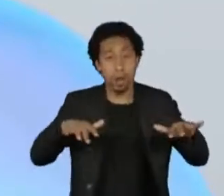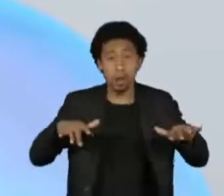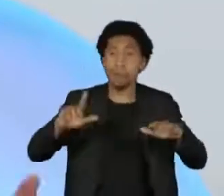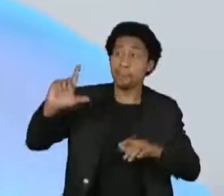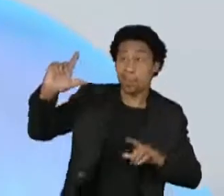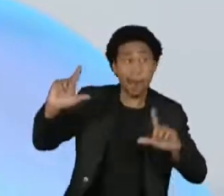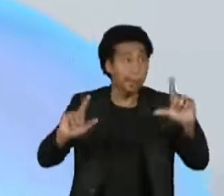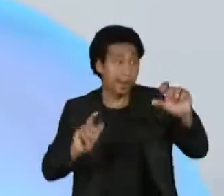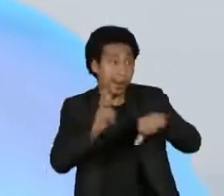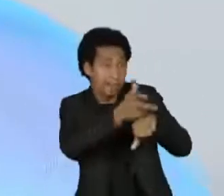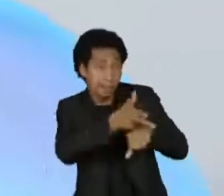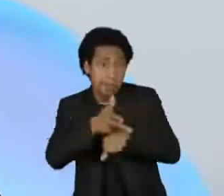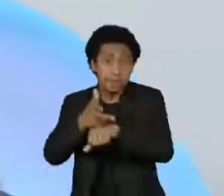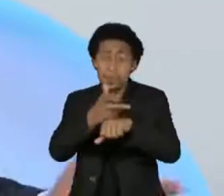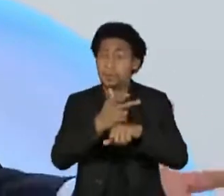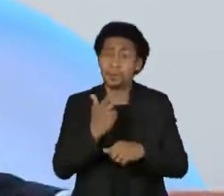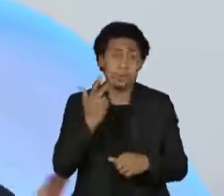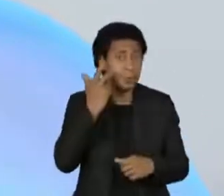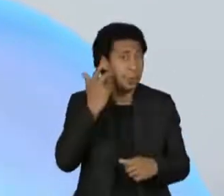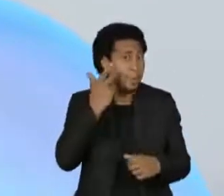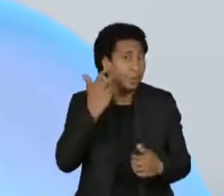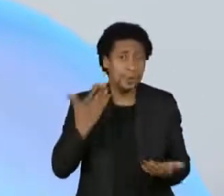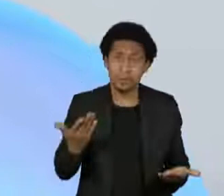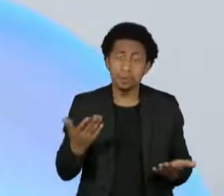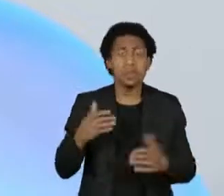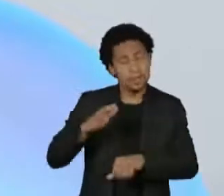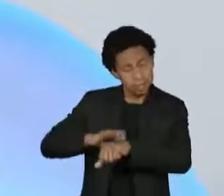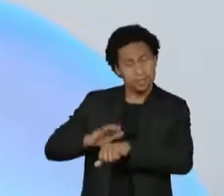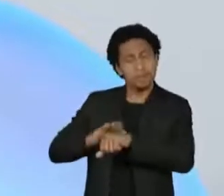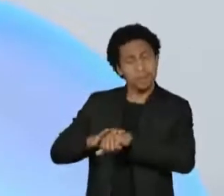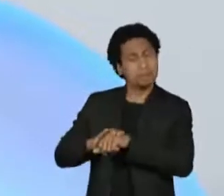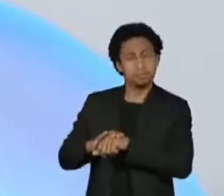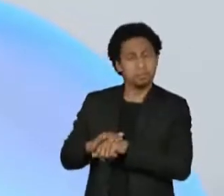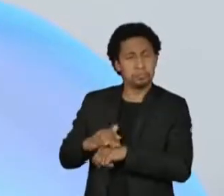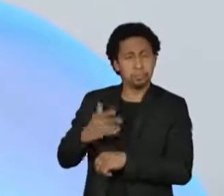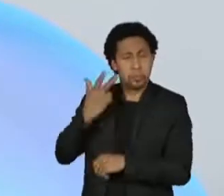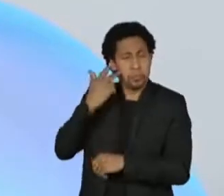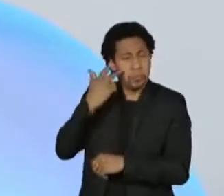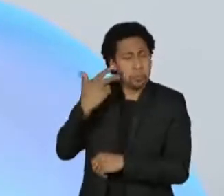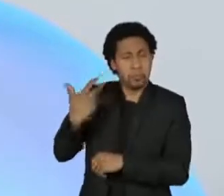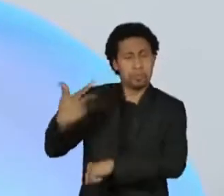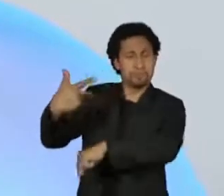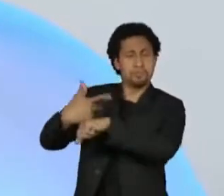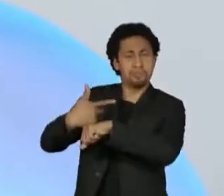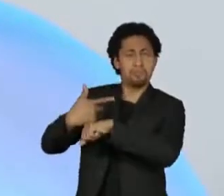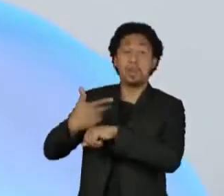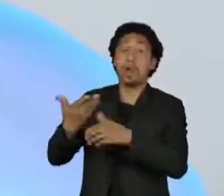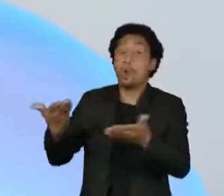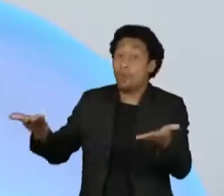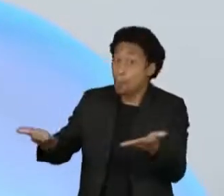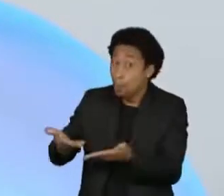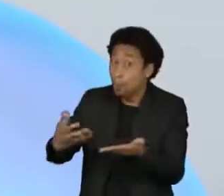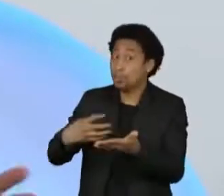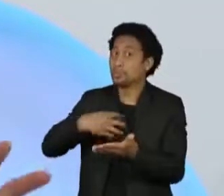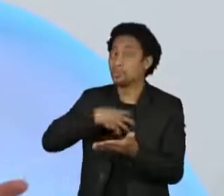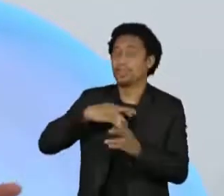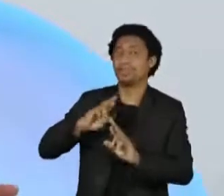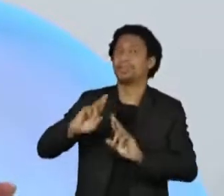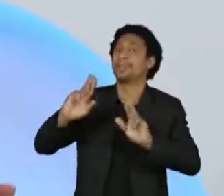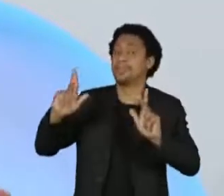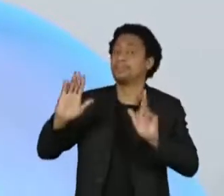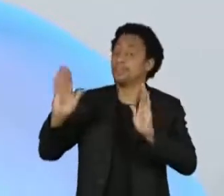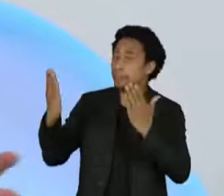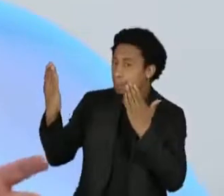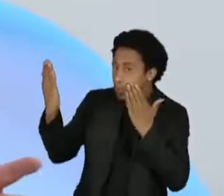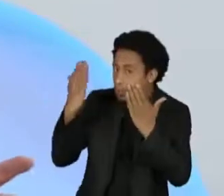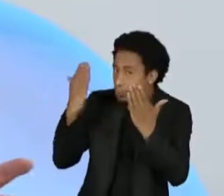manifestações se impõem para que sejam feitas. E ele fez com naturalidade, num momento totalmente diferente de quem está vivendo hoje. A avaliação correta